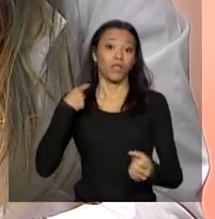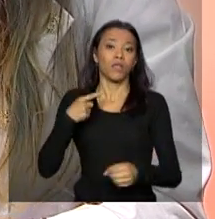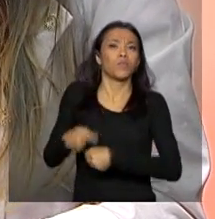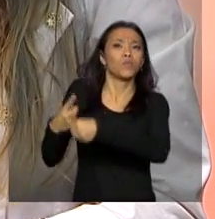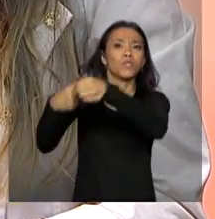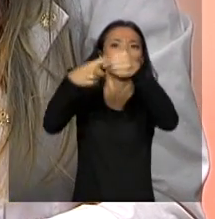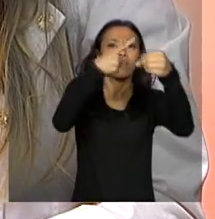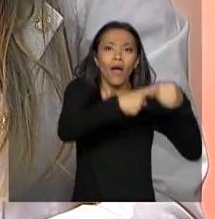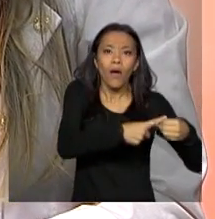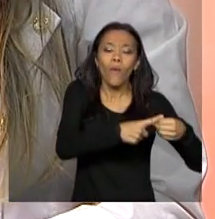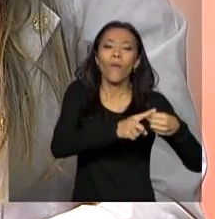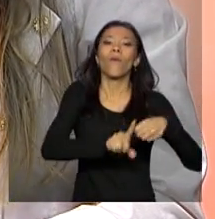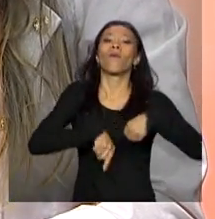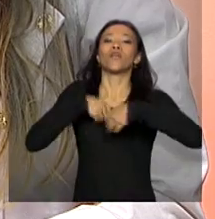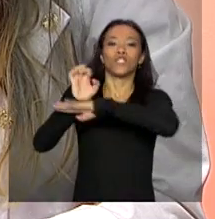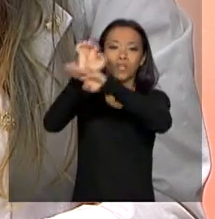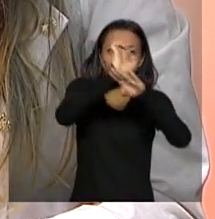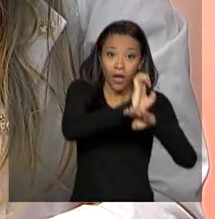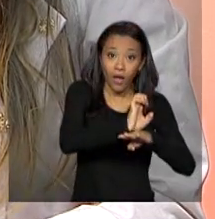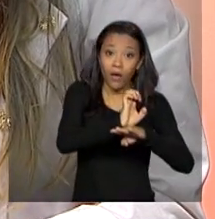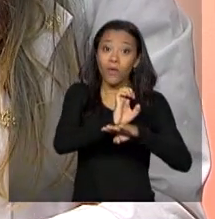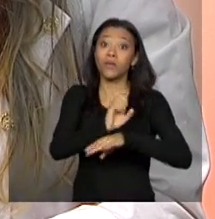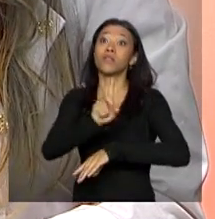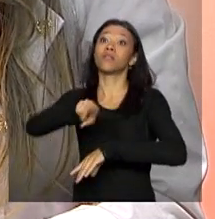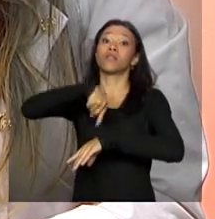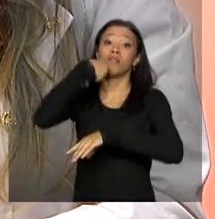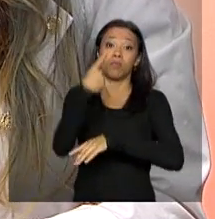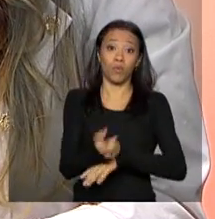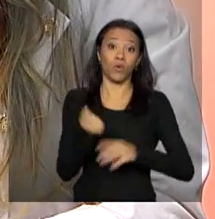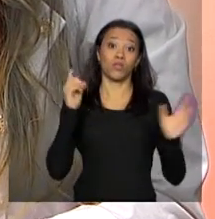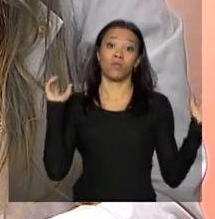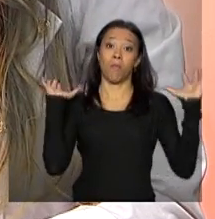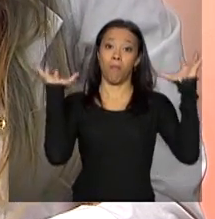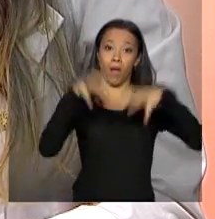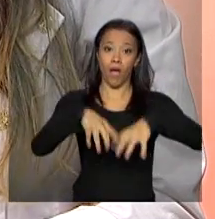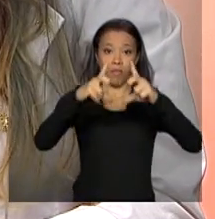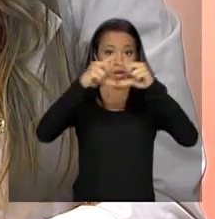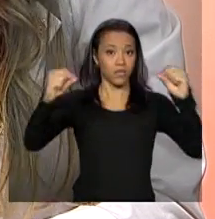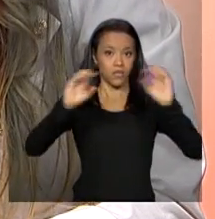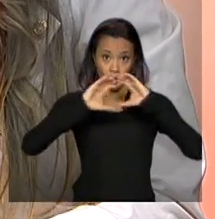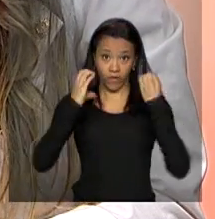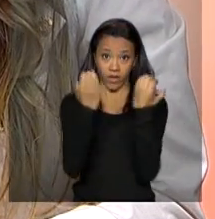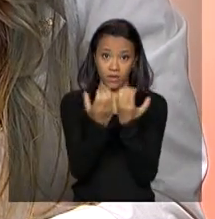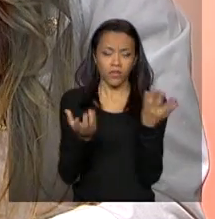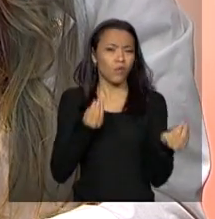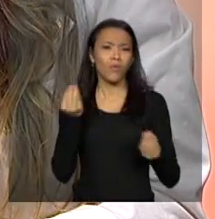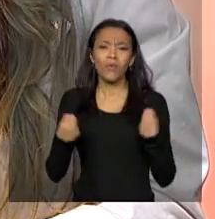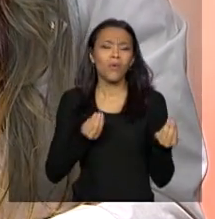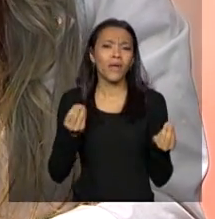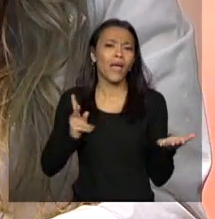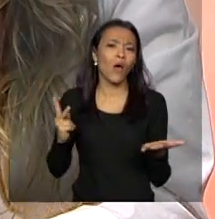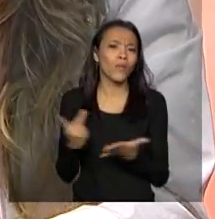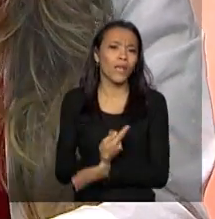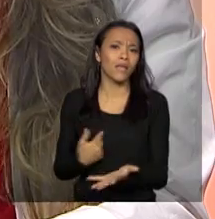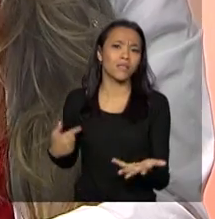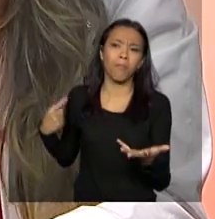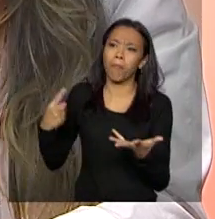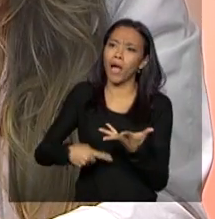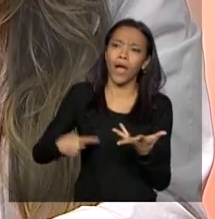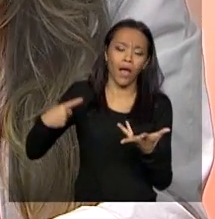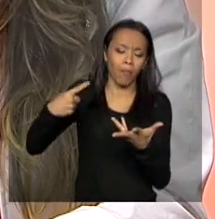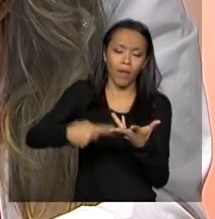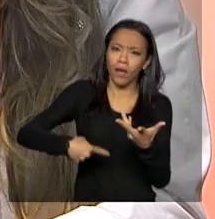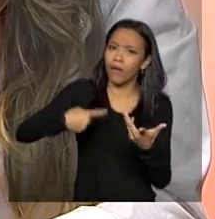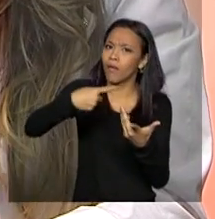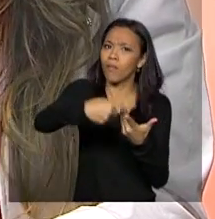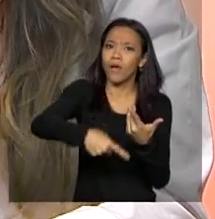estaduais e a conferência nacional. Explica, então, o passo a passo, bem direitinho, para quem está nos assistindo, de como que é que primeiro ocorrem,